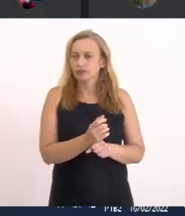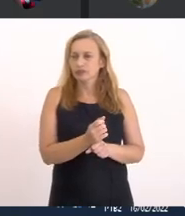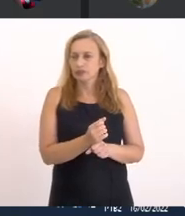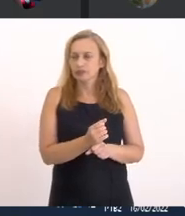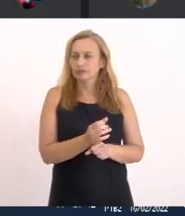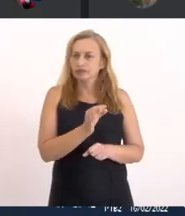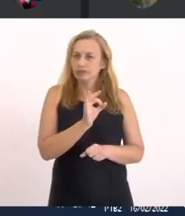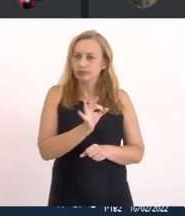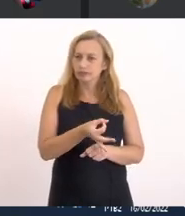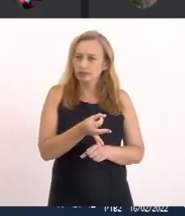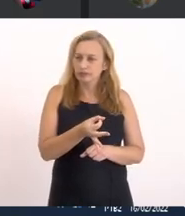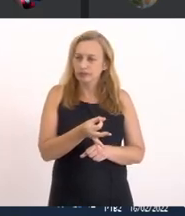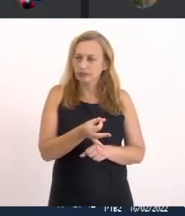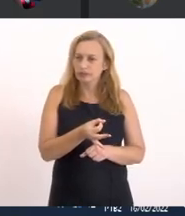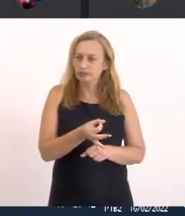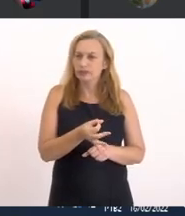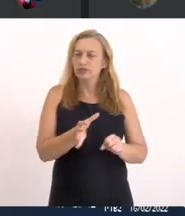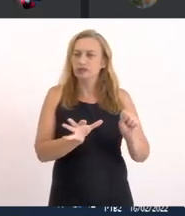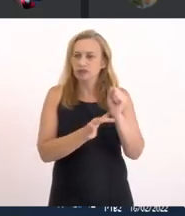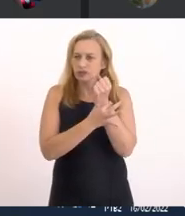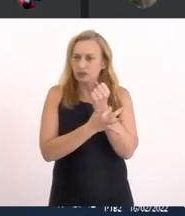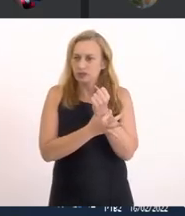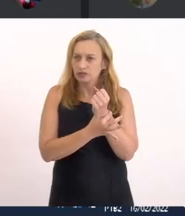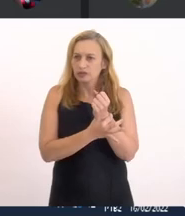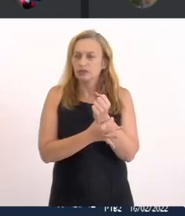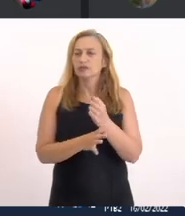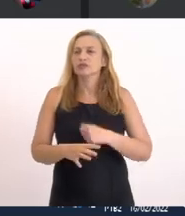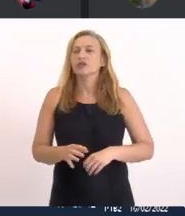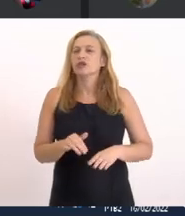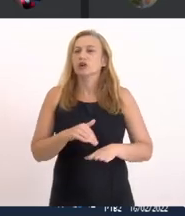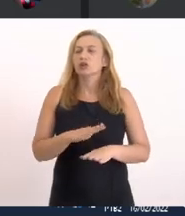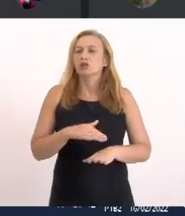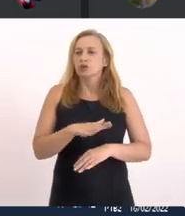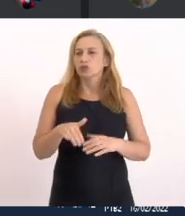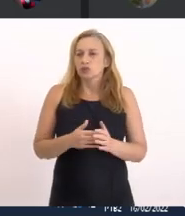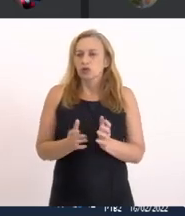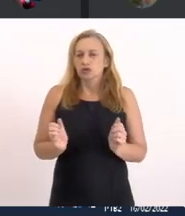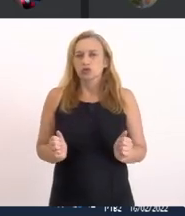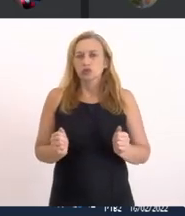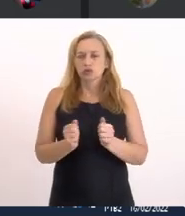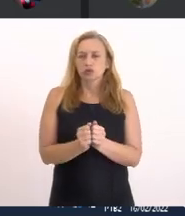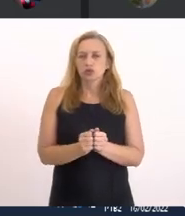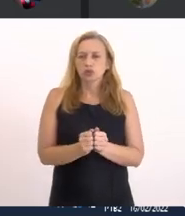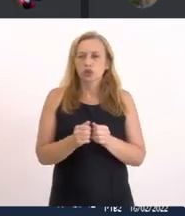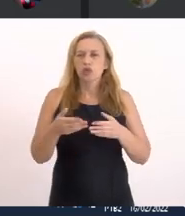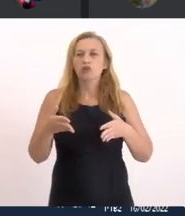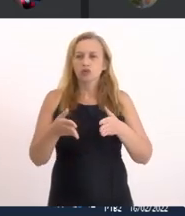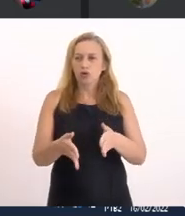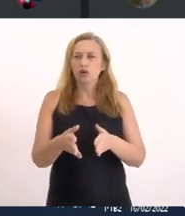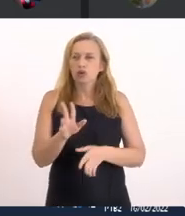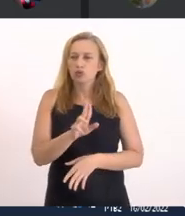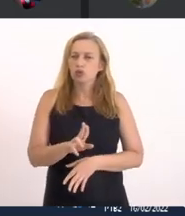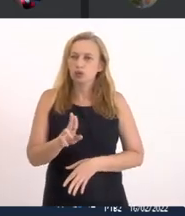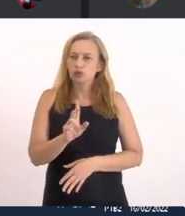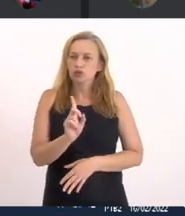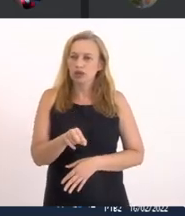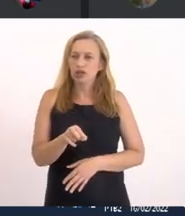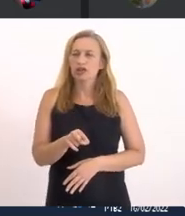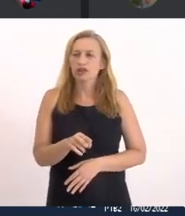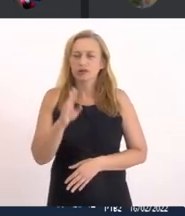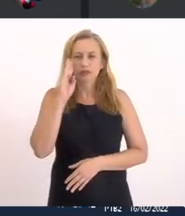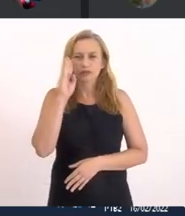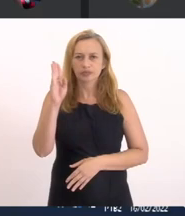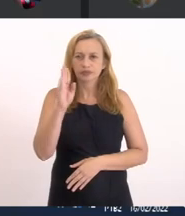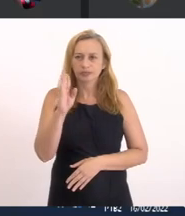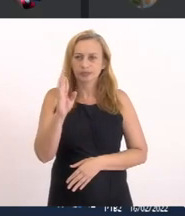Ou não Com participação De todo mundo Envolvido Tendo em foco O uso múltiplo Que é a principal